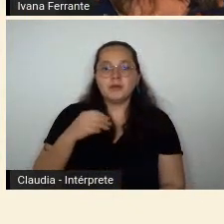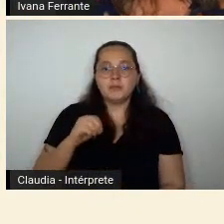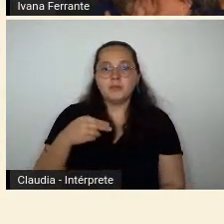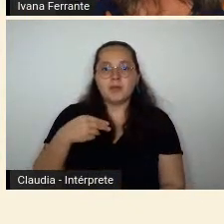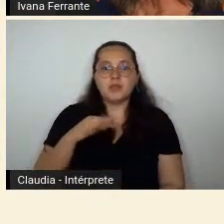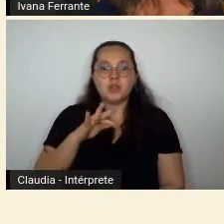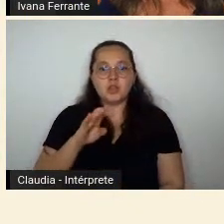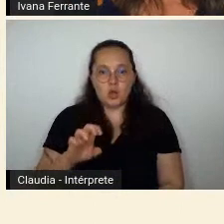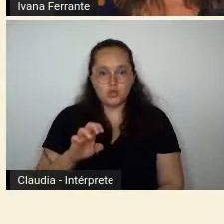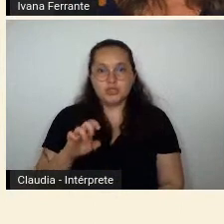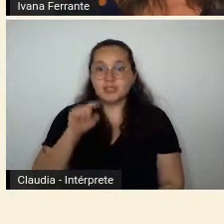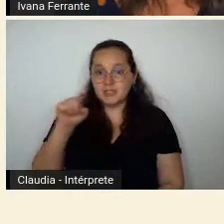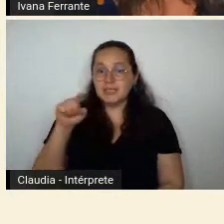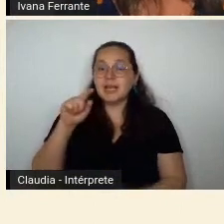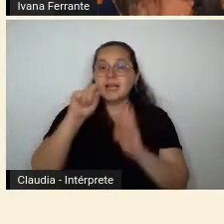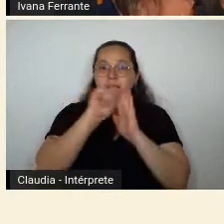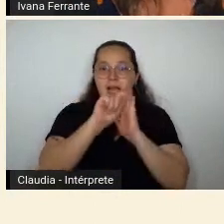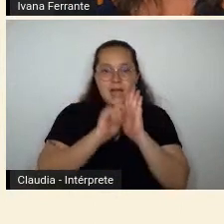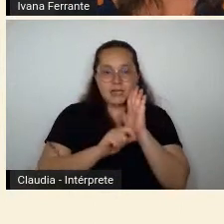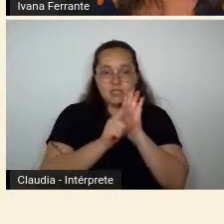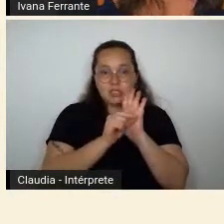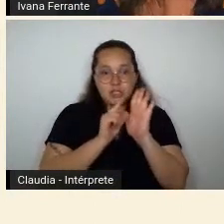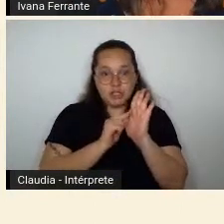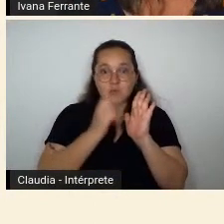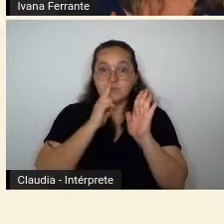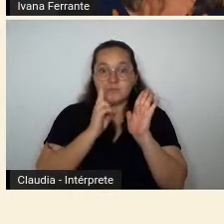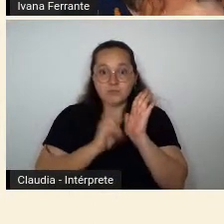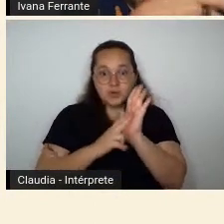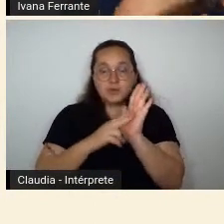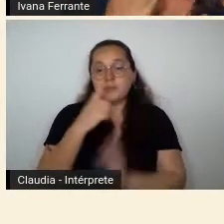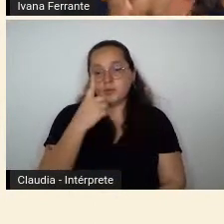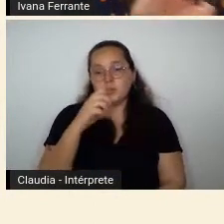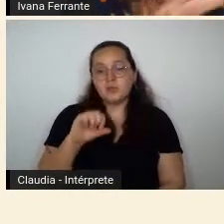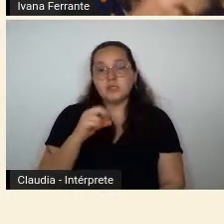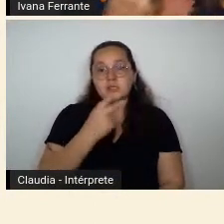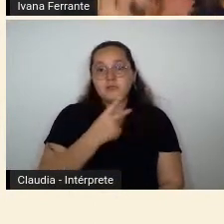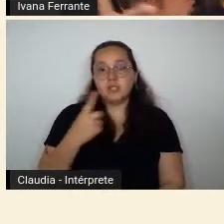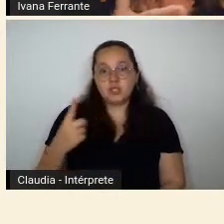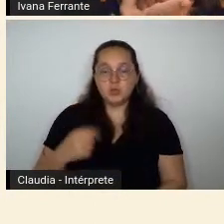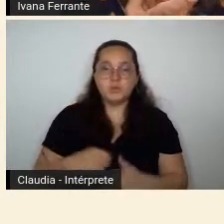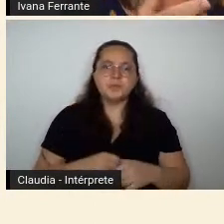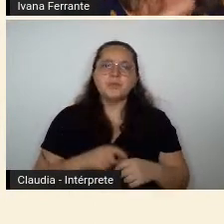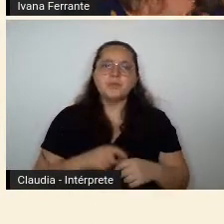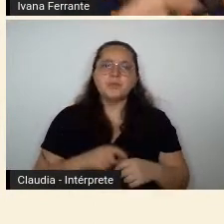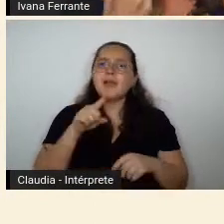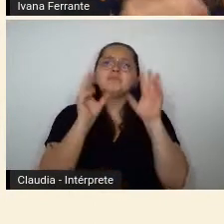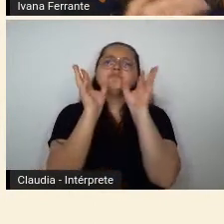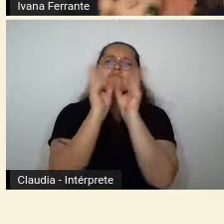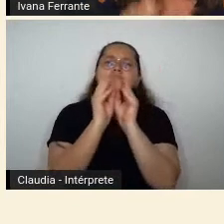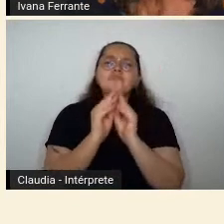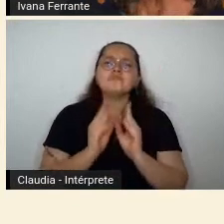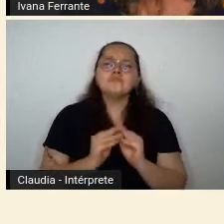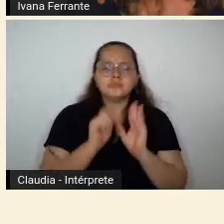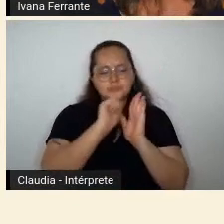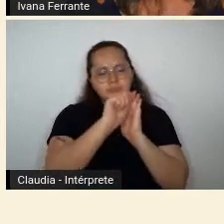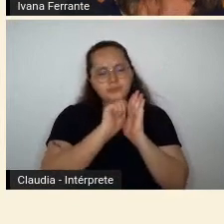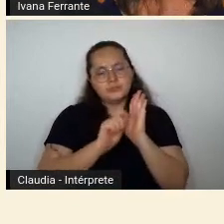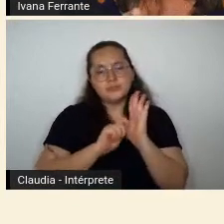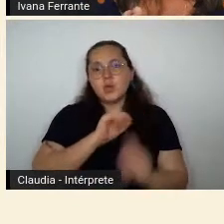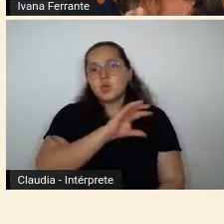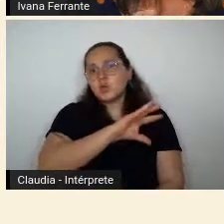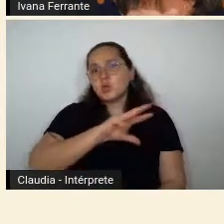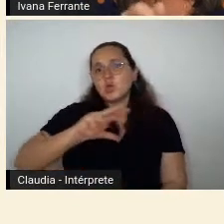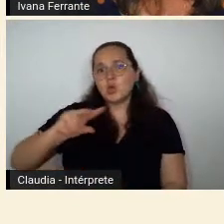que ele publica no Correio Paulistano, em 1921, em que ele faz uma breve descrição de todos os poetas